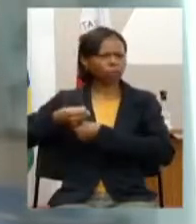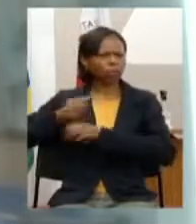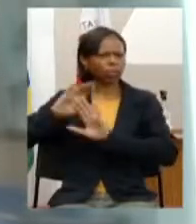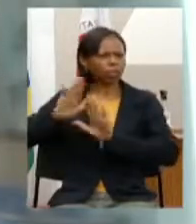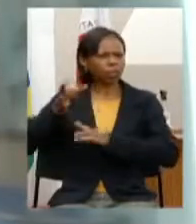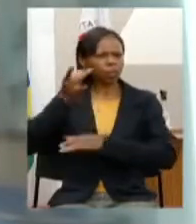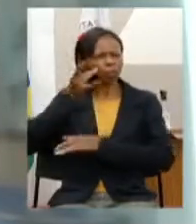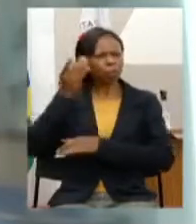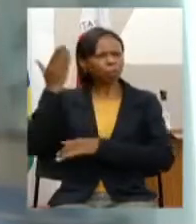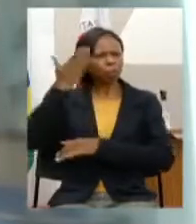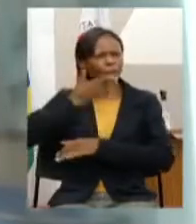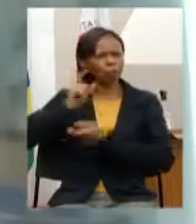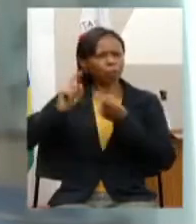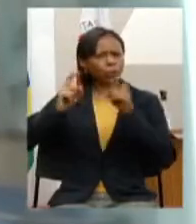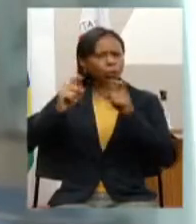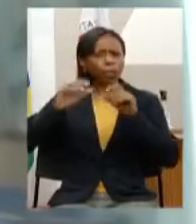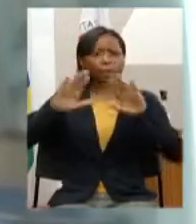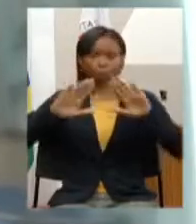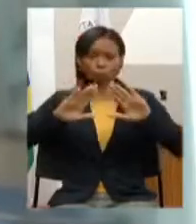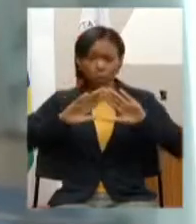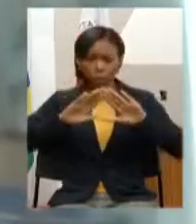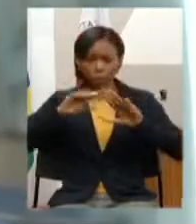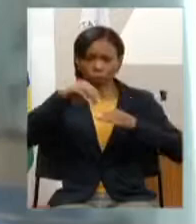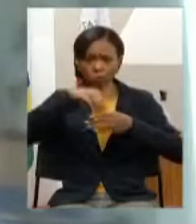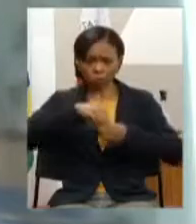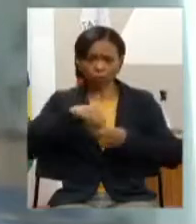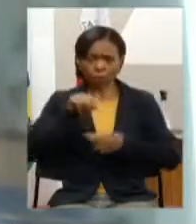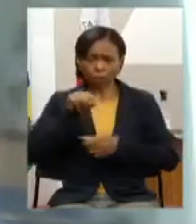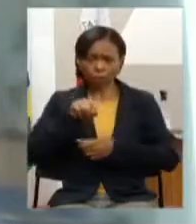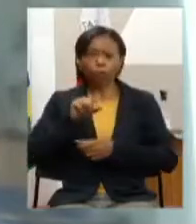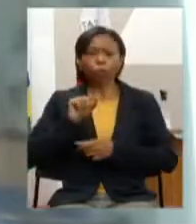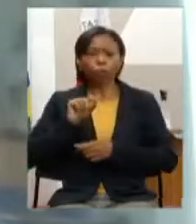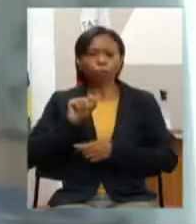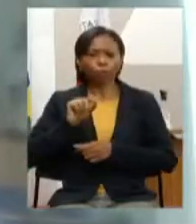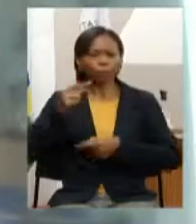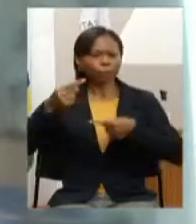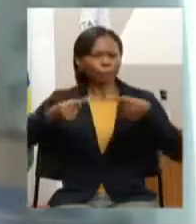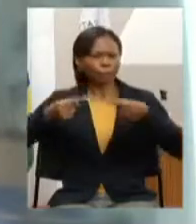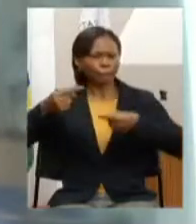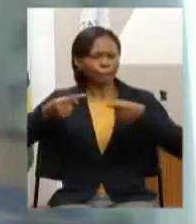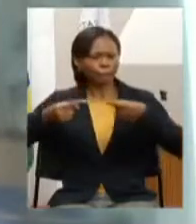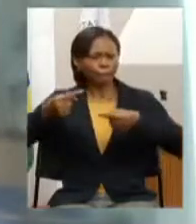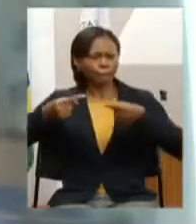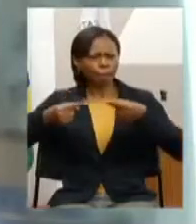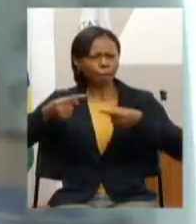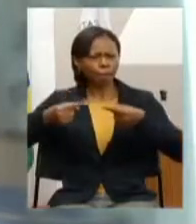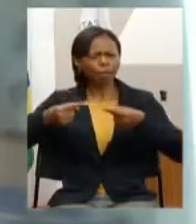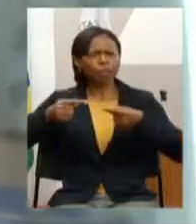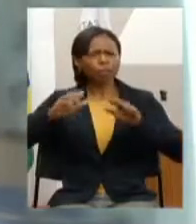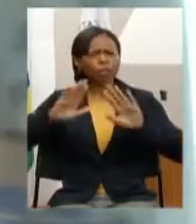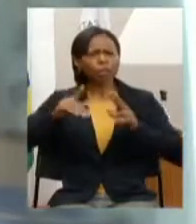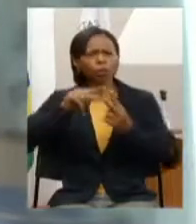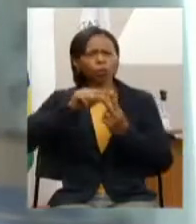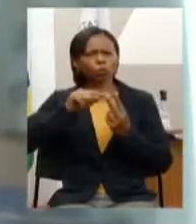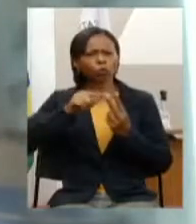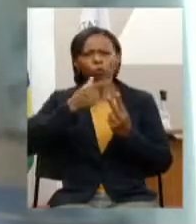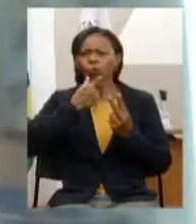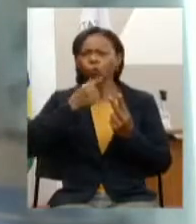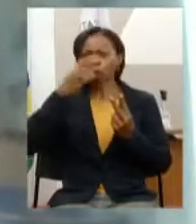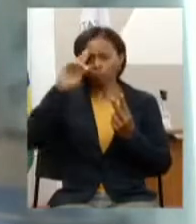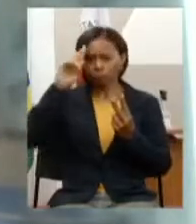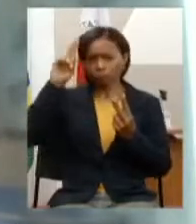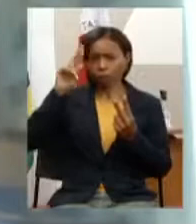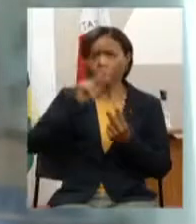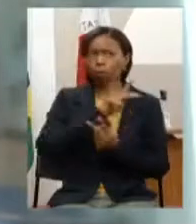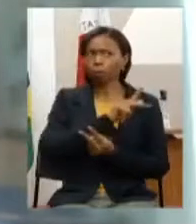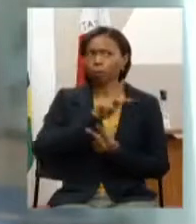reunião aí na Assembleia Legislativa numa comissão onde estiveram presentes dois diretores um presidente